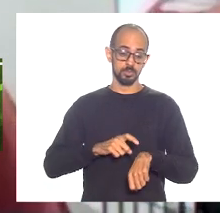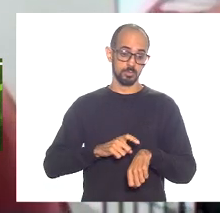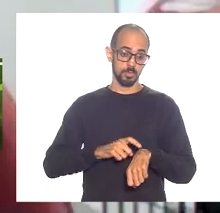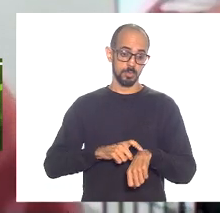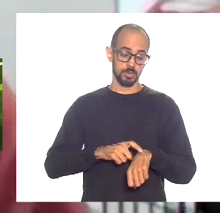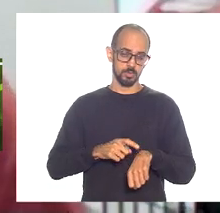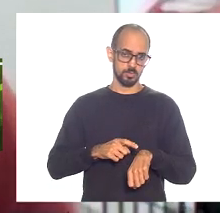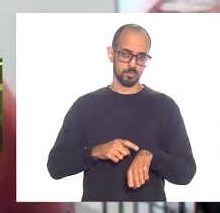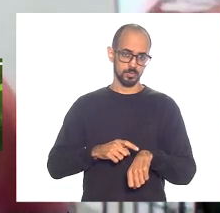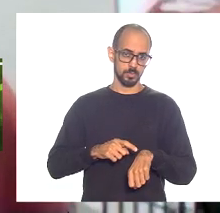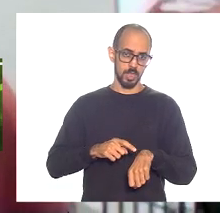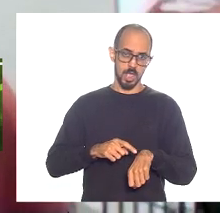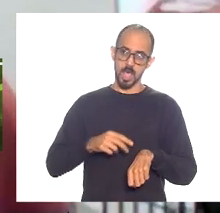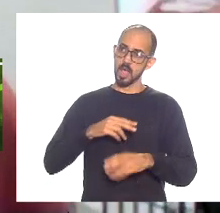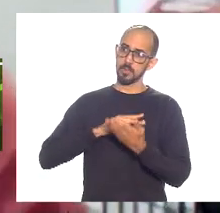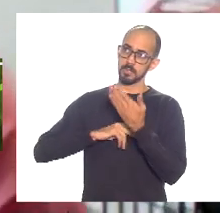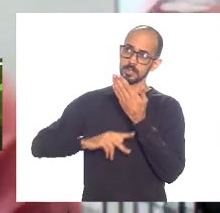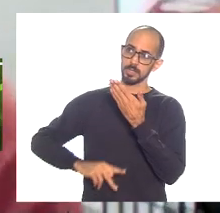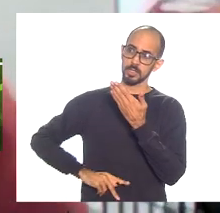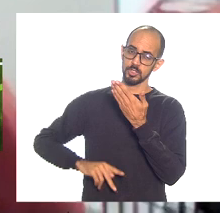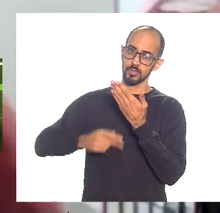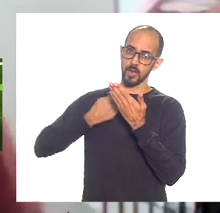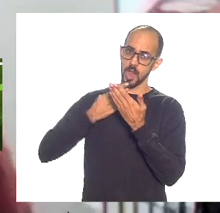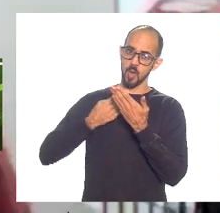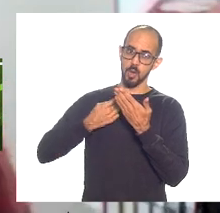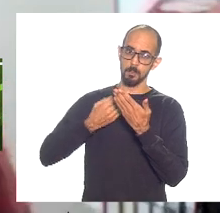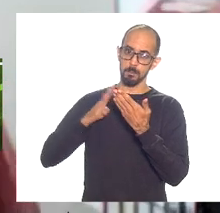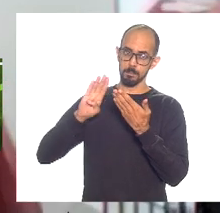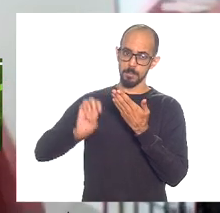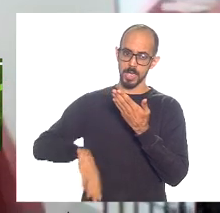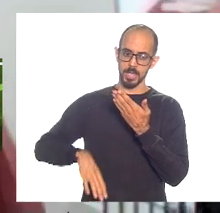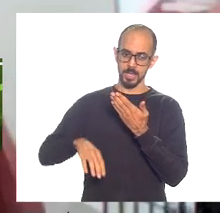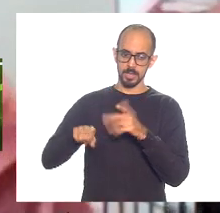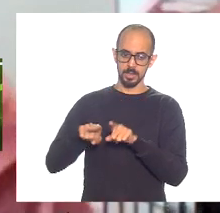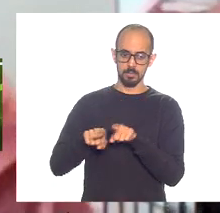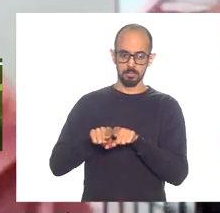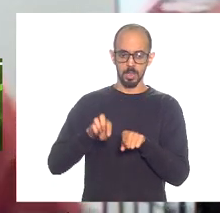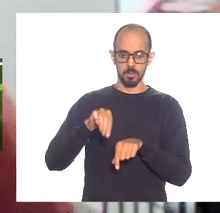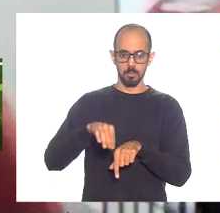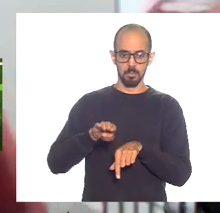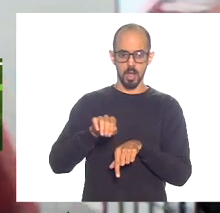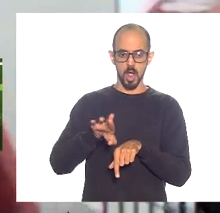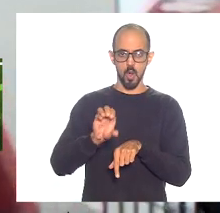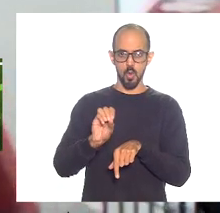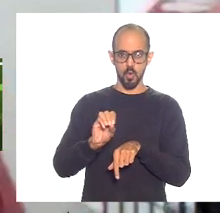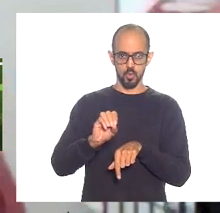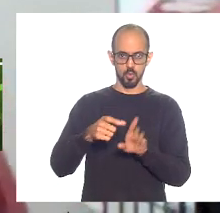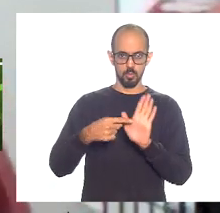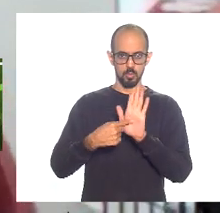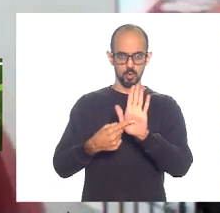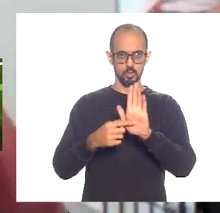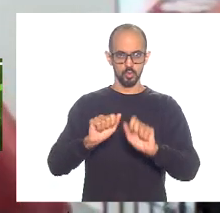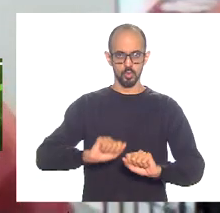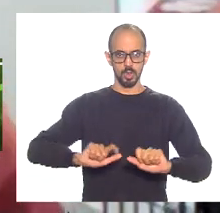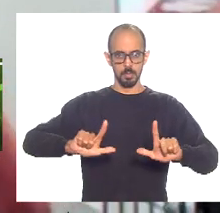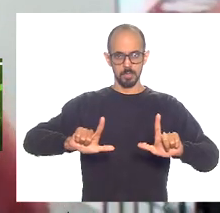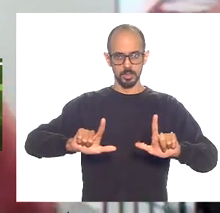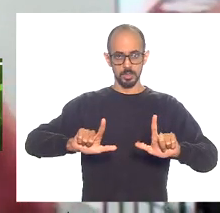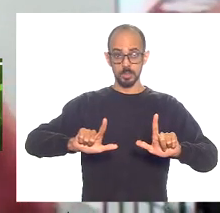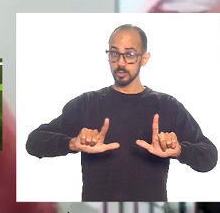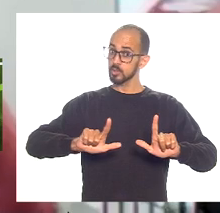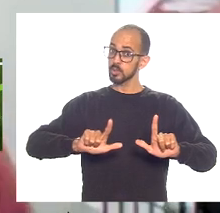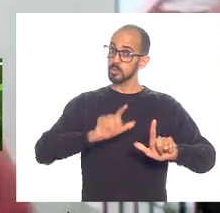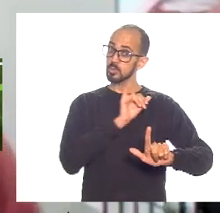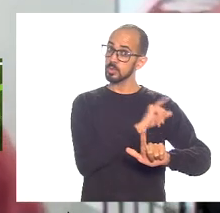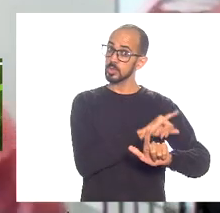excelência colocou muito bem na sua apresentação inicial e o Mauro Osório aprofundou isso na apresentação que fez o Rio de Janeiro